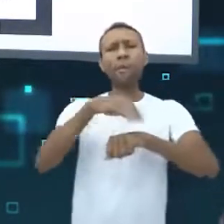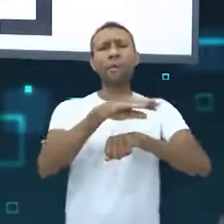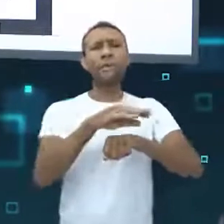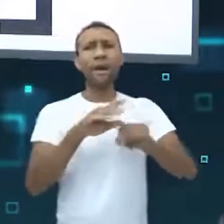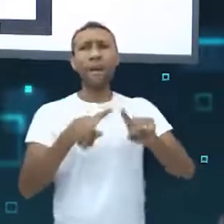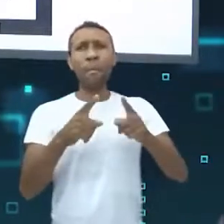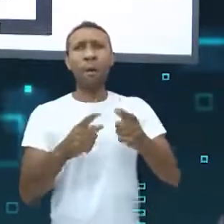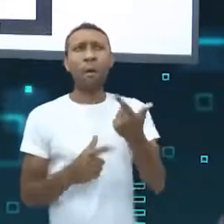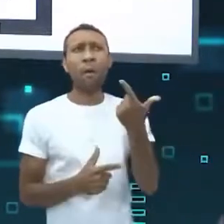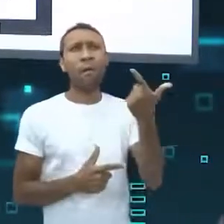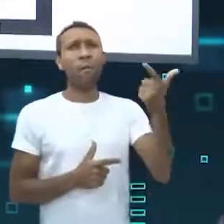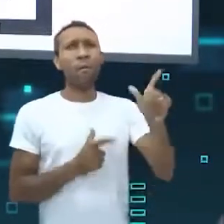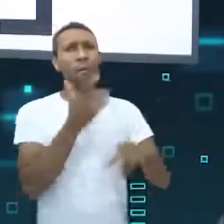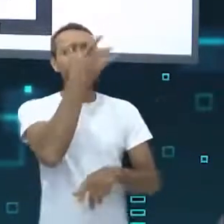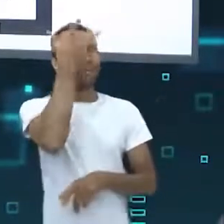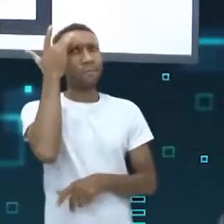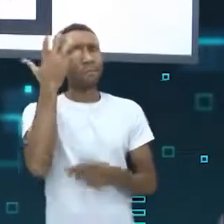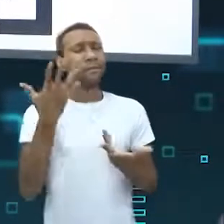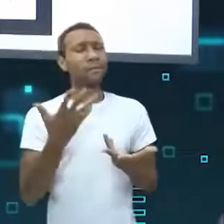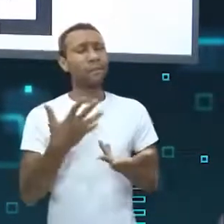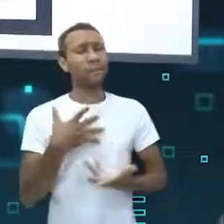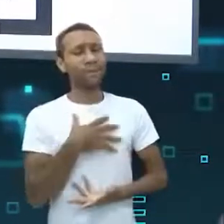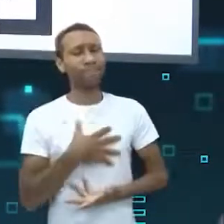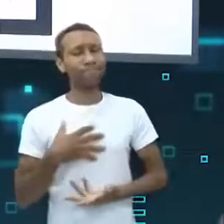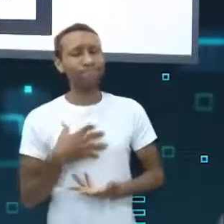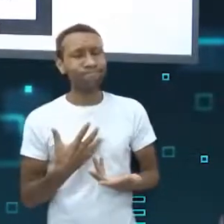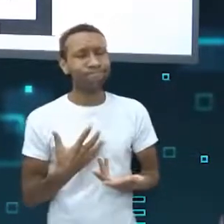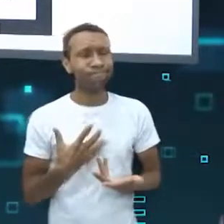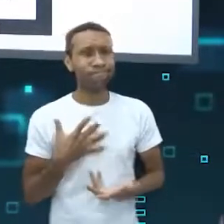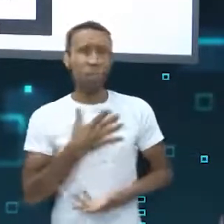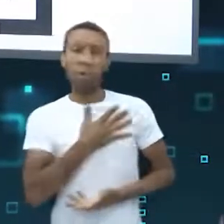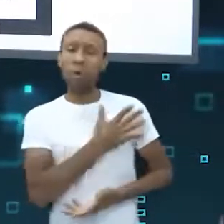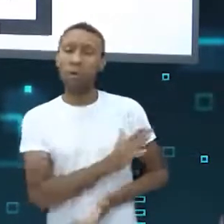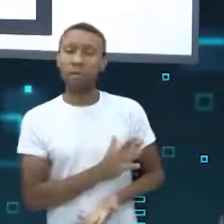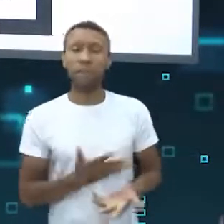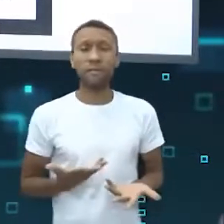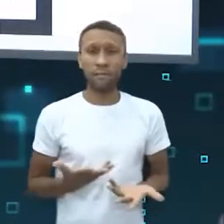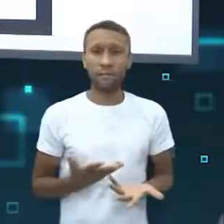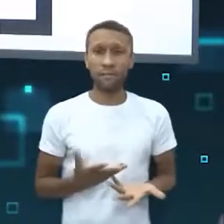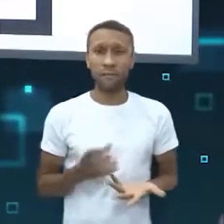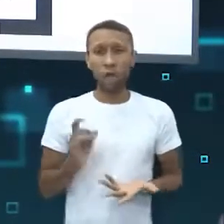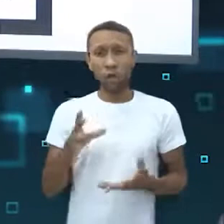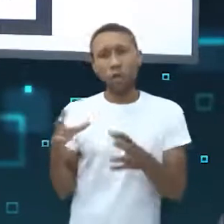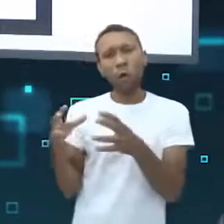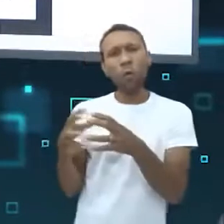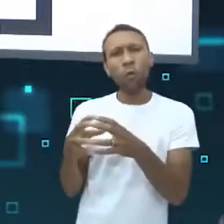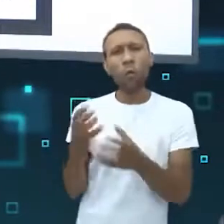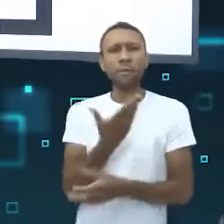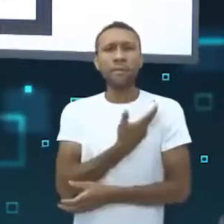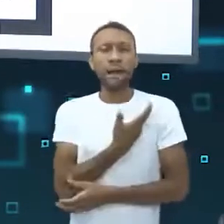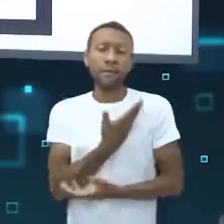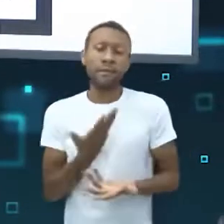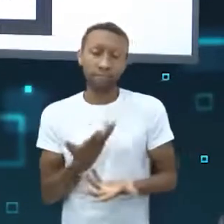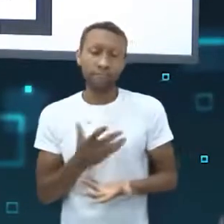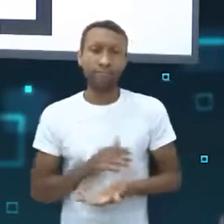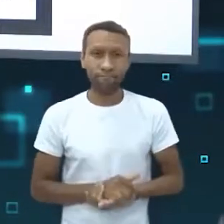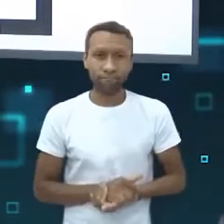mas gostaria que você restringisse quem tem acesso a ela, apenas entre seus amigos e não publicamente.